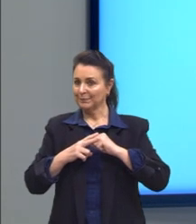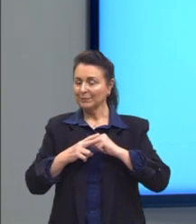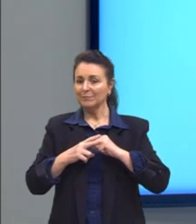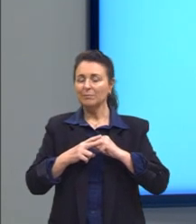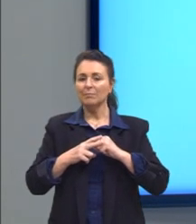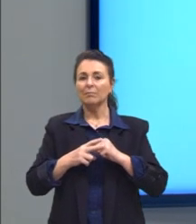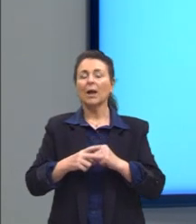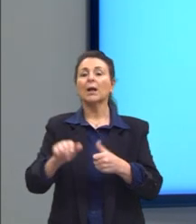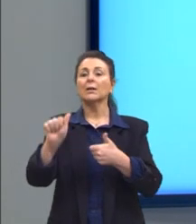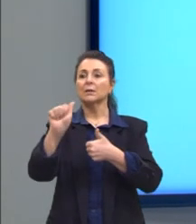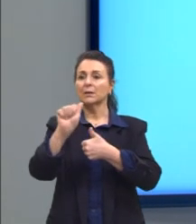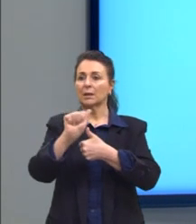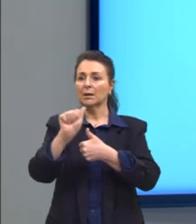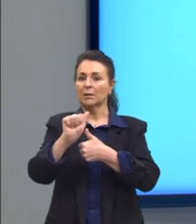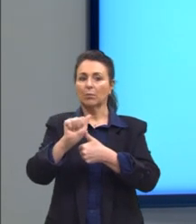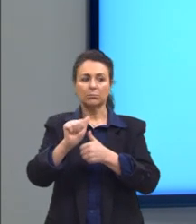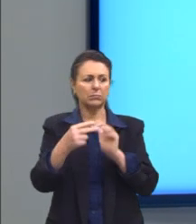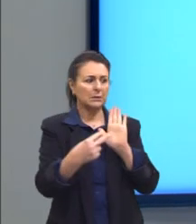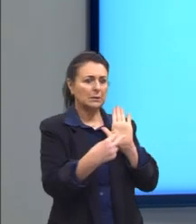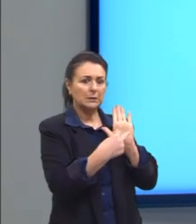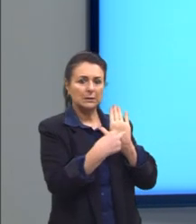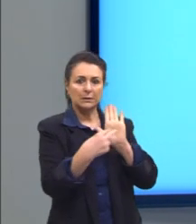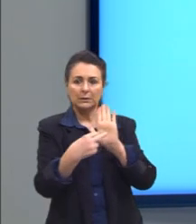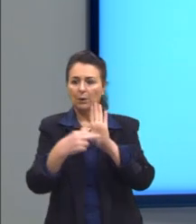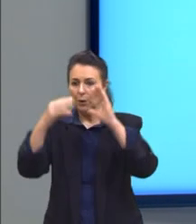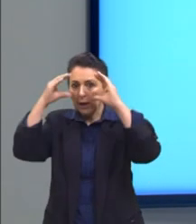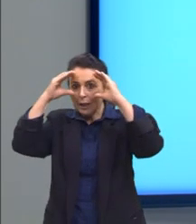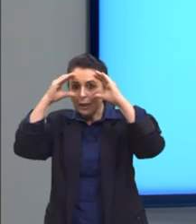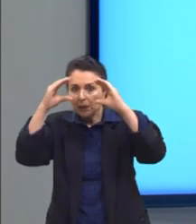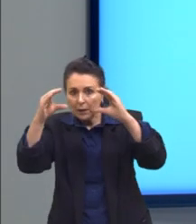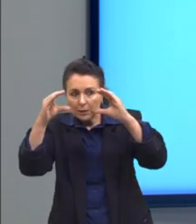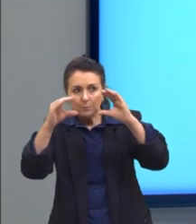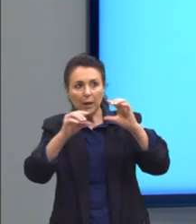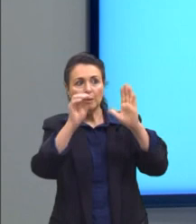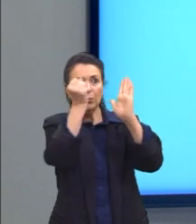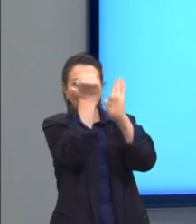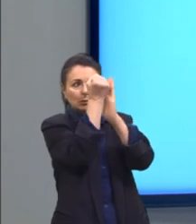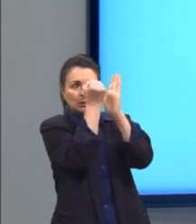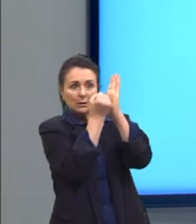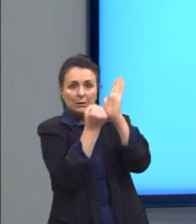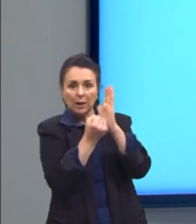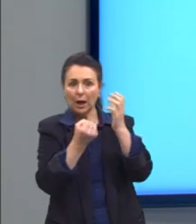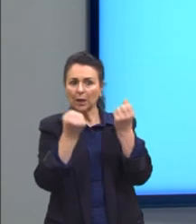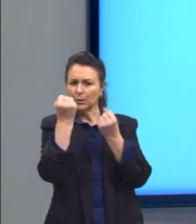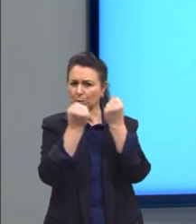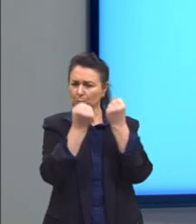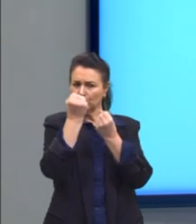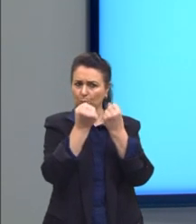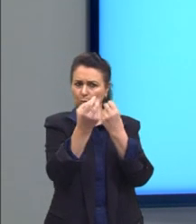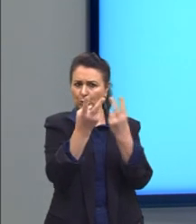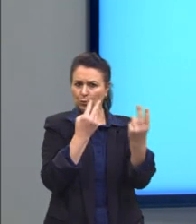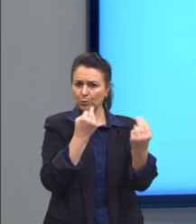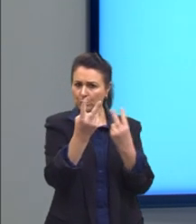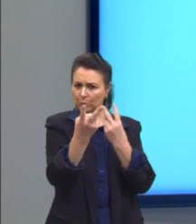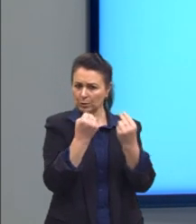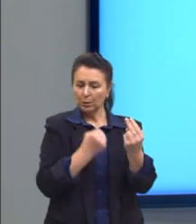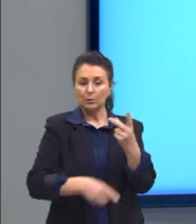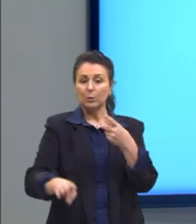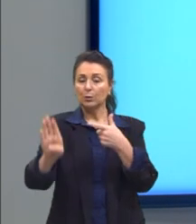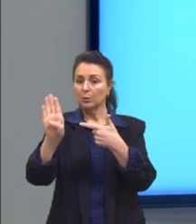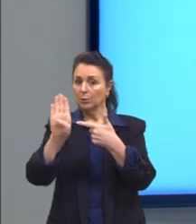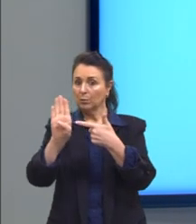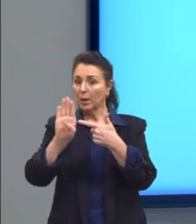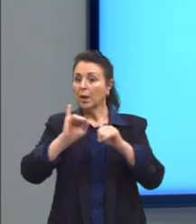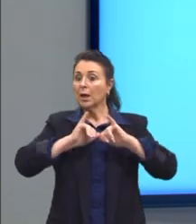Letra A. Chamar atenção para o respeito aos sinais de trânsito. Letra B. Informar os